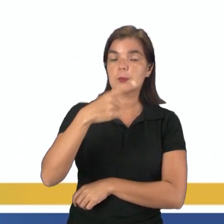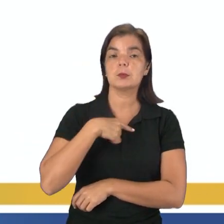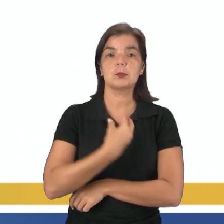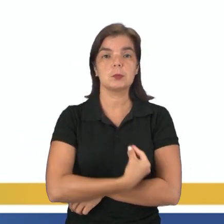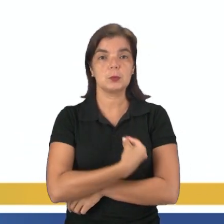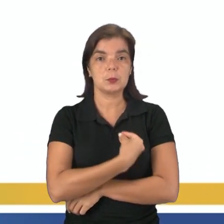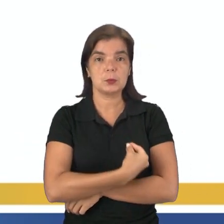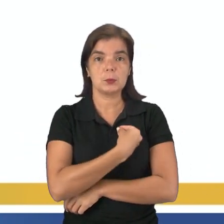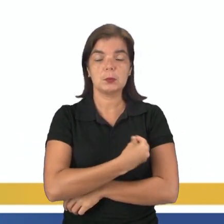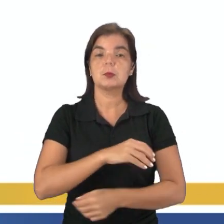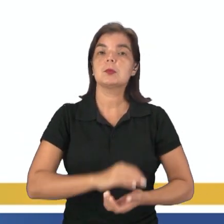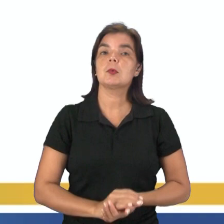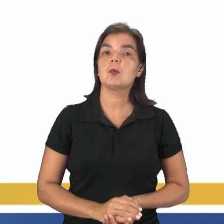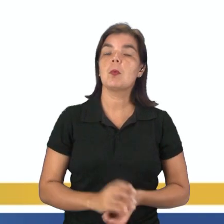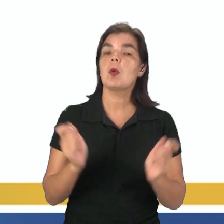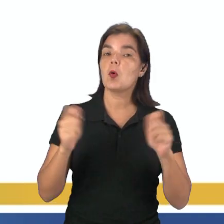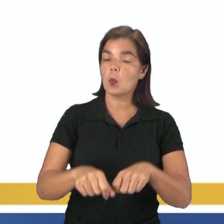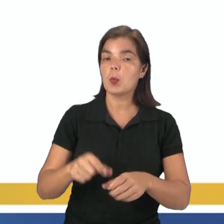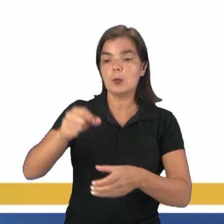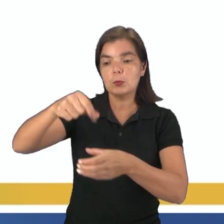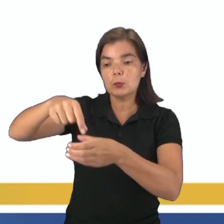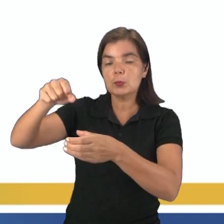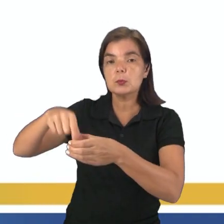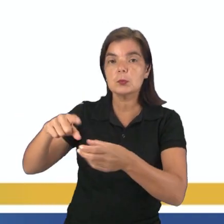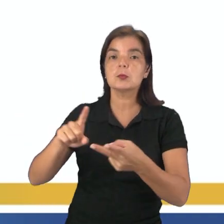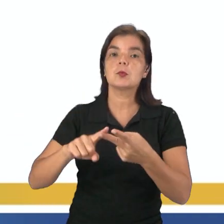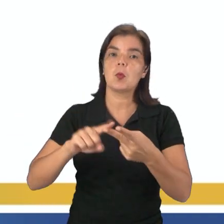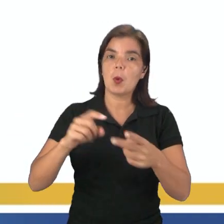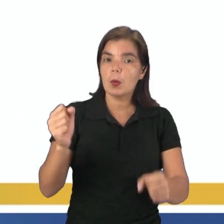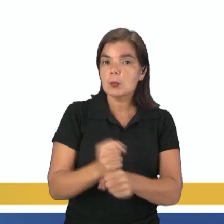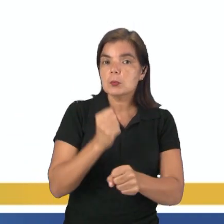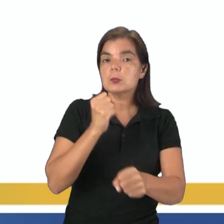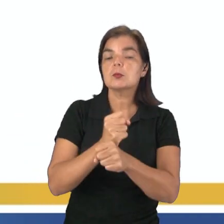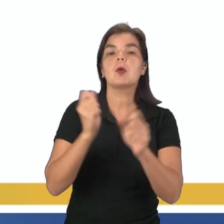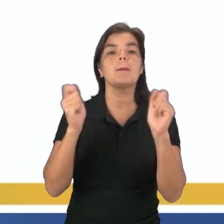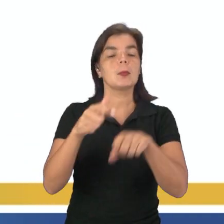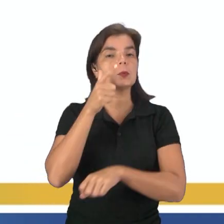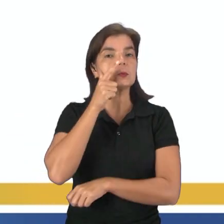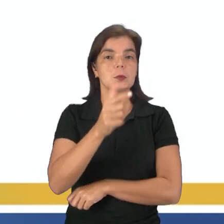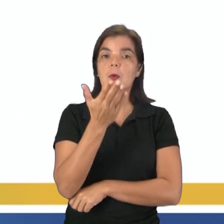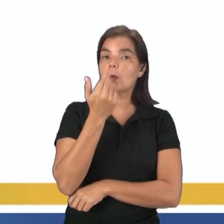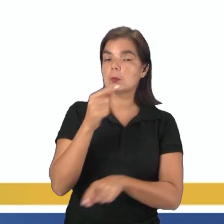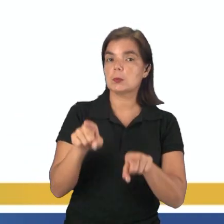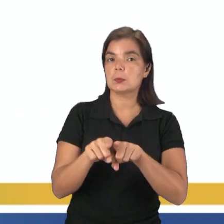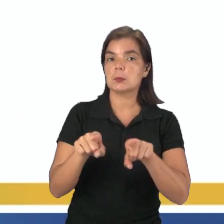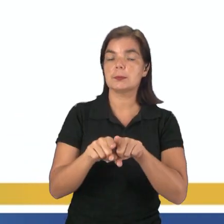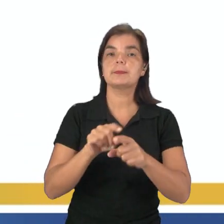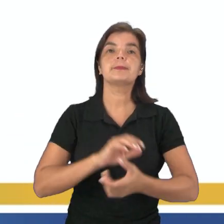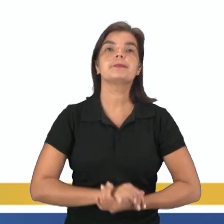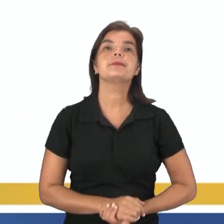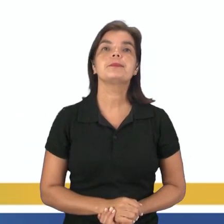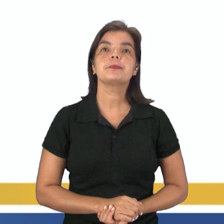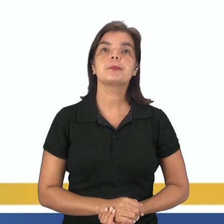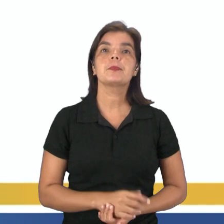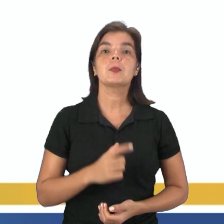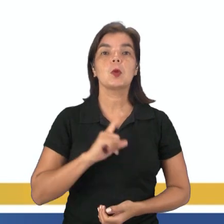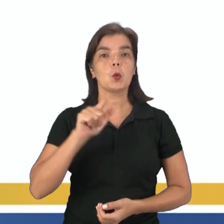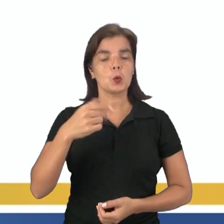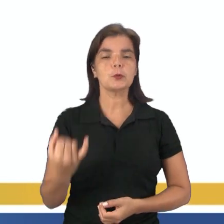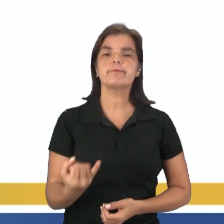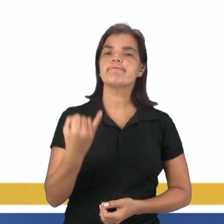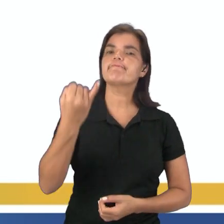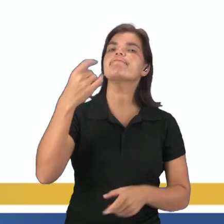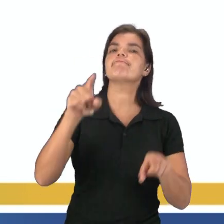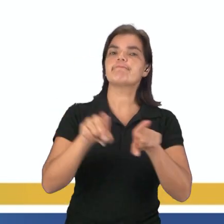a minha sobrevivência, para que eu realize o plantio, para que eu realize construções, para que eu consiga alimento também, tá? E aí, que mais que é